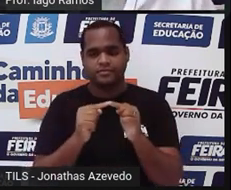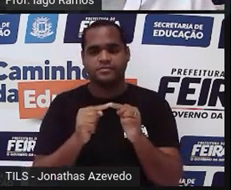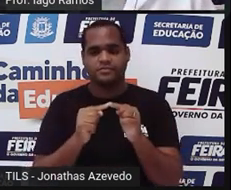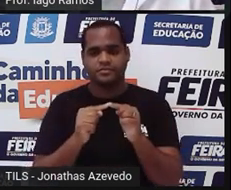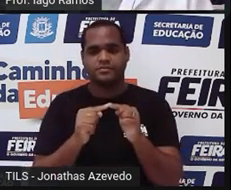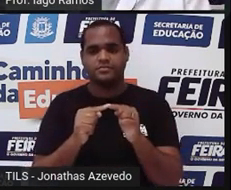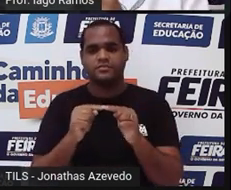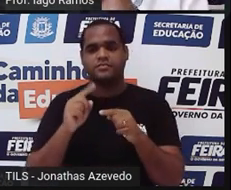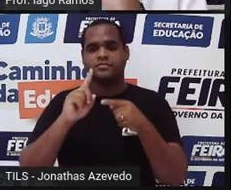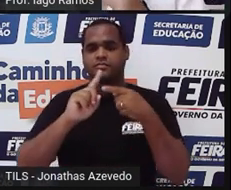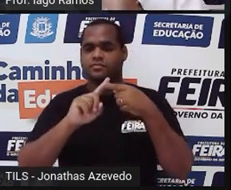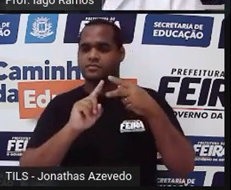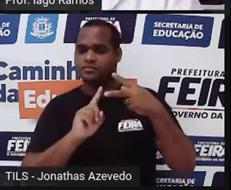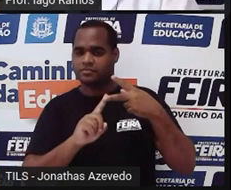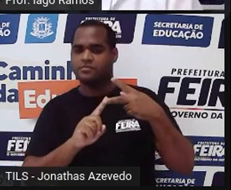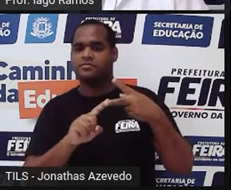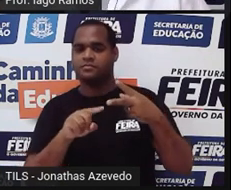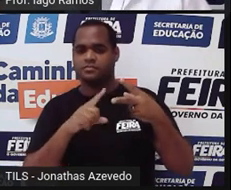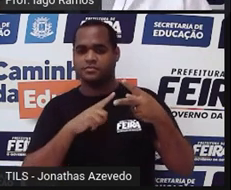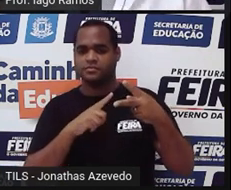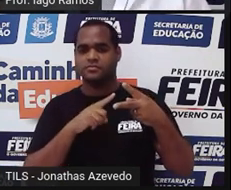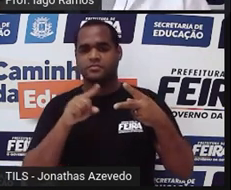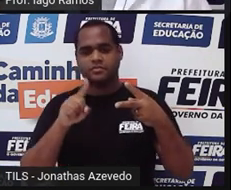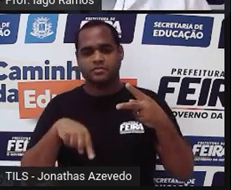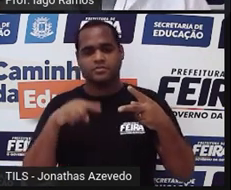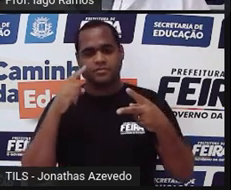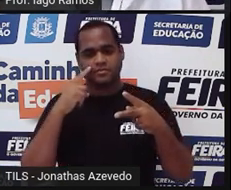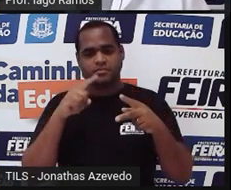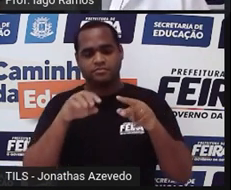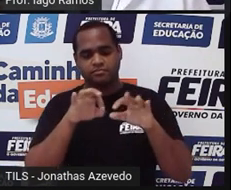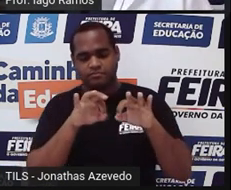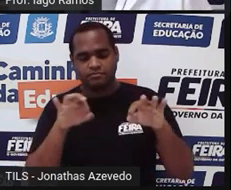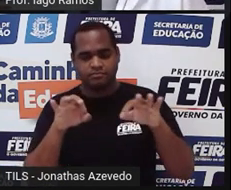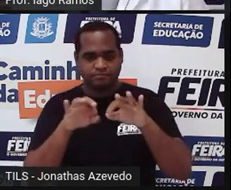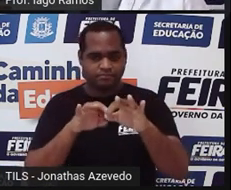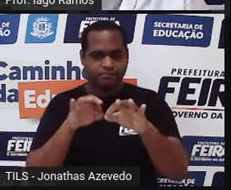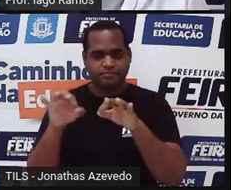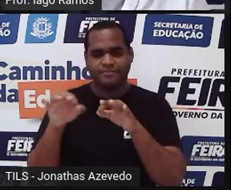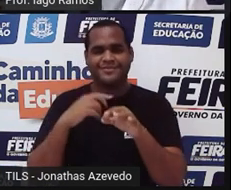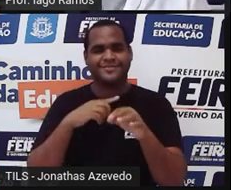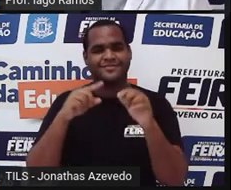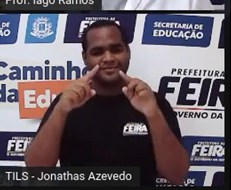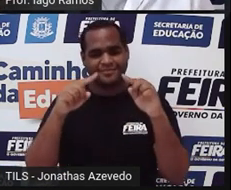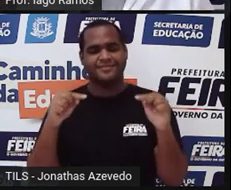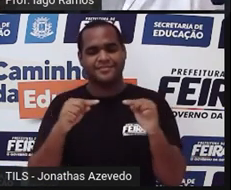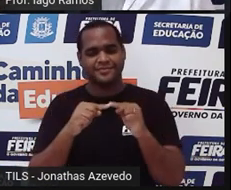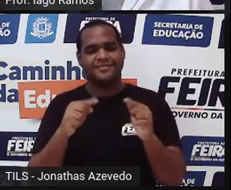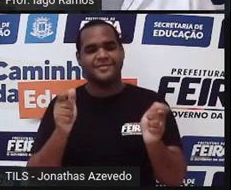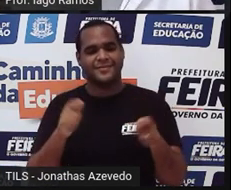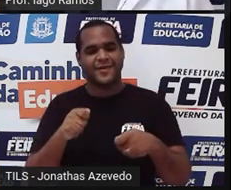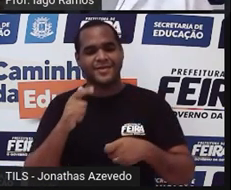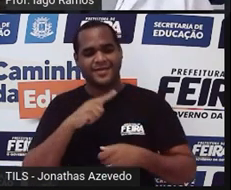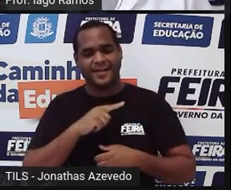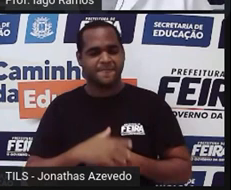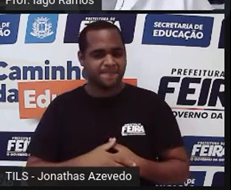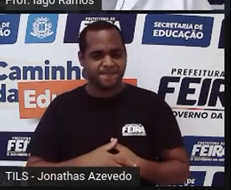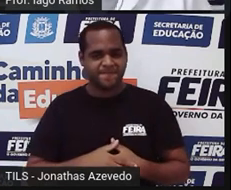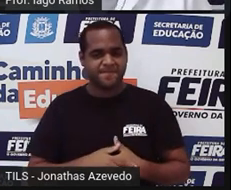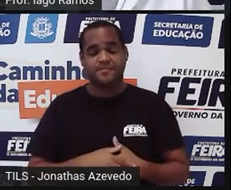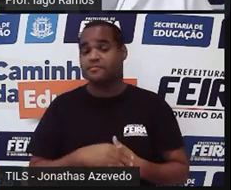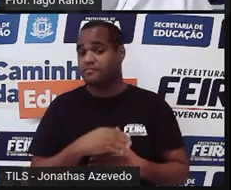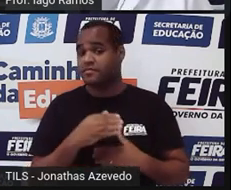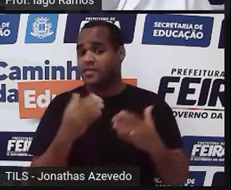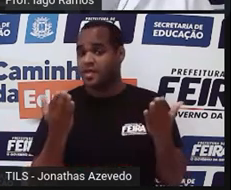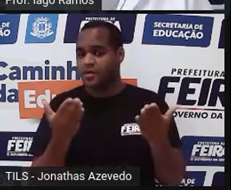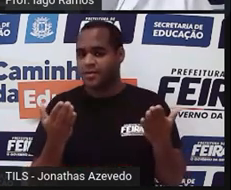essas duas formas, essas medidas vão servir para fazer um triângulo. Tá bom? Mas agora que você já conhece